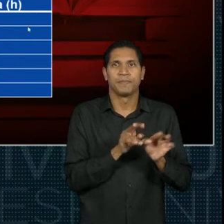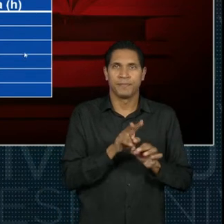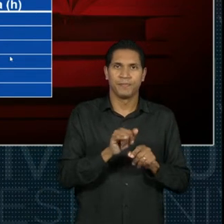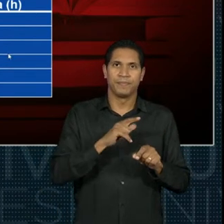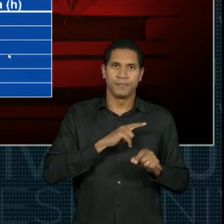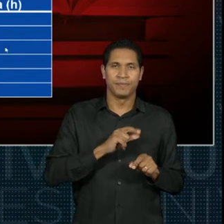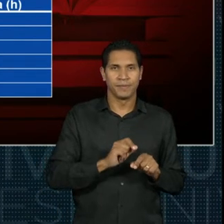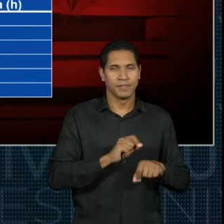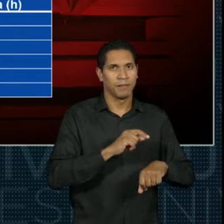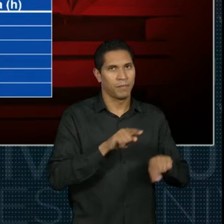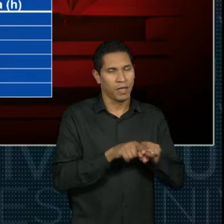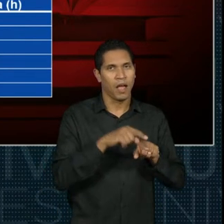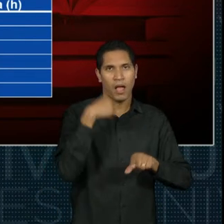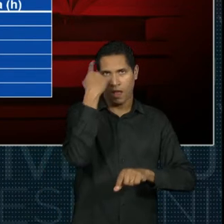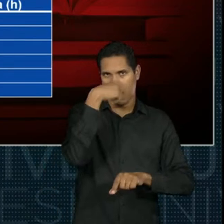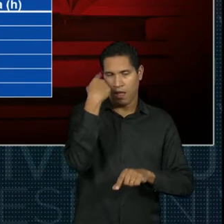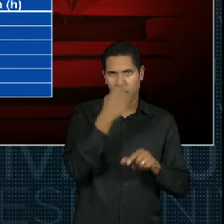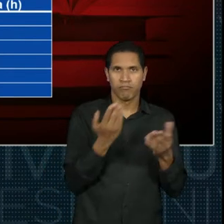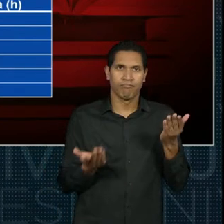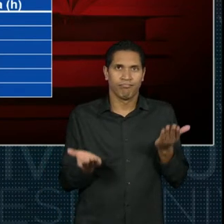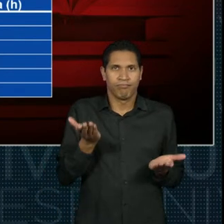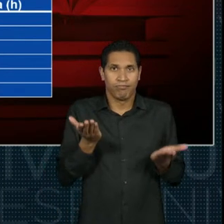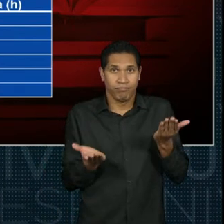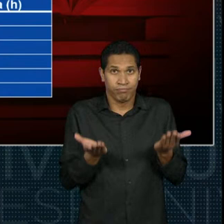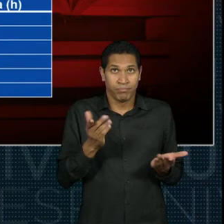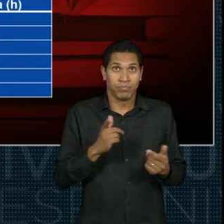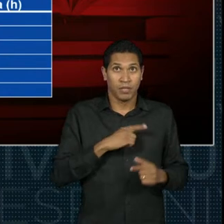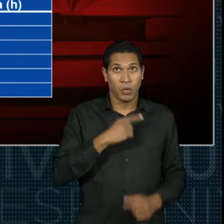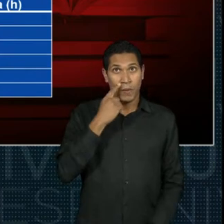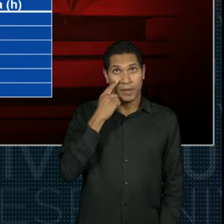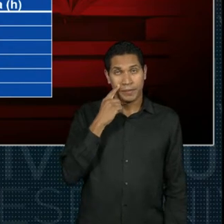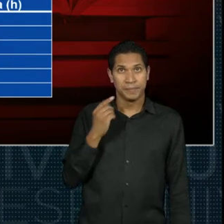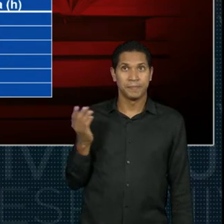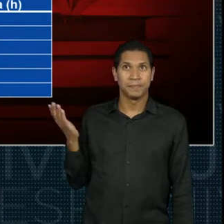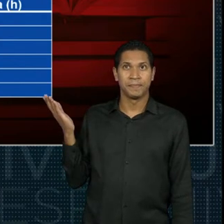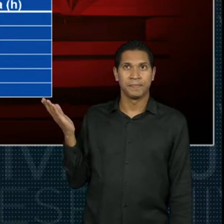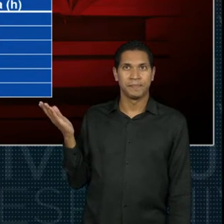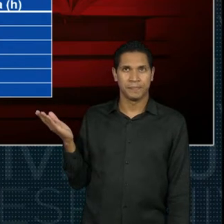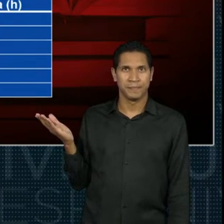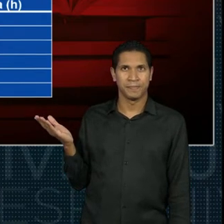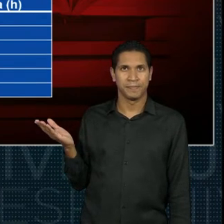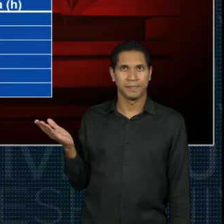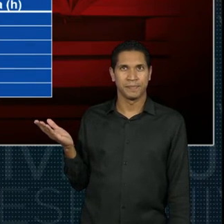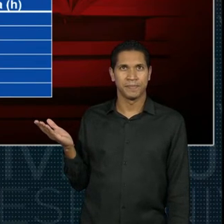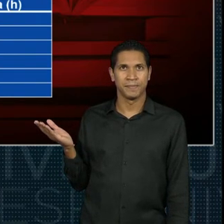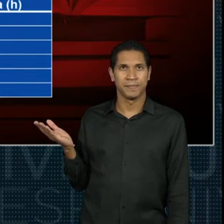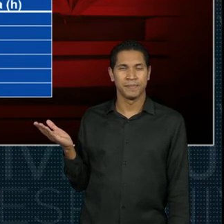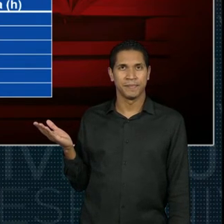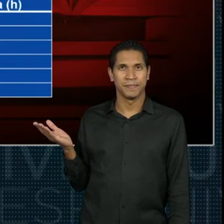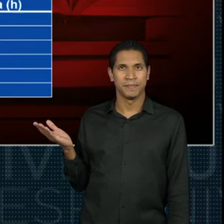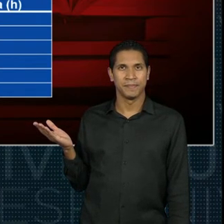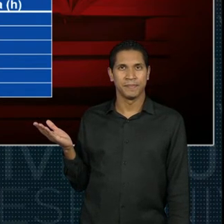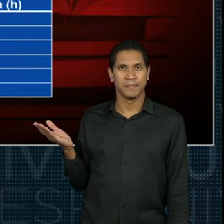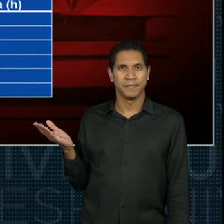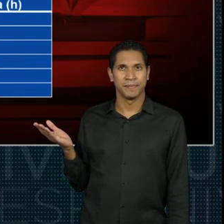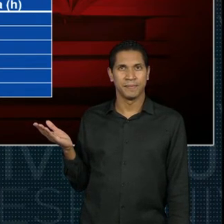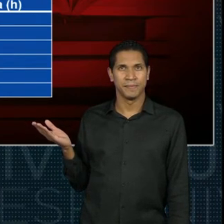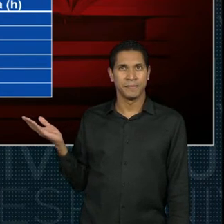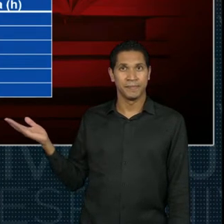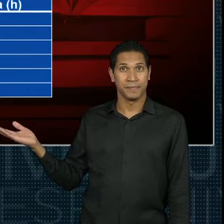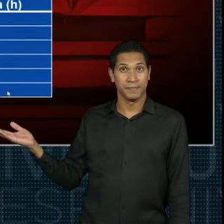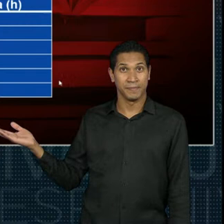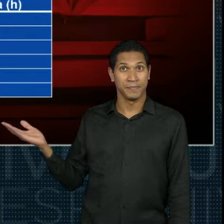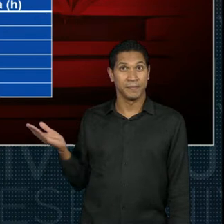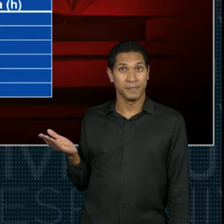carga horária. Então, aqui eu tenho uma carga horária bruta de 260 horas, mas 168 horas foram validadas. Então, é